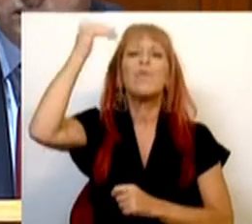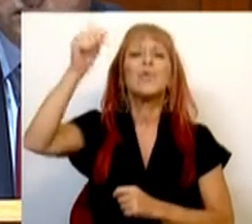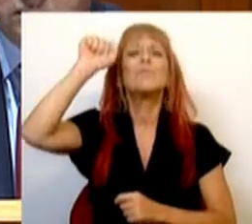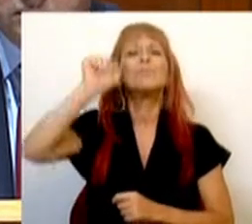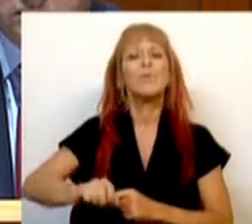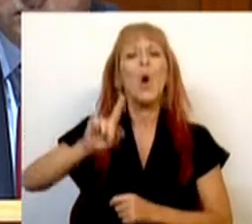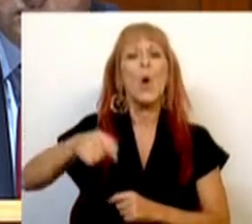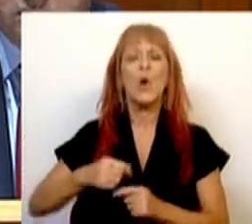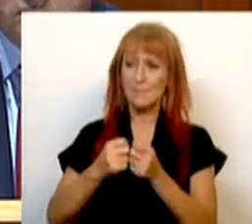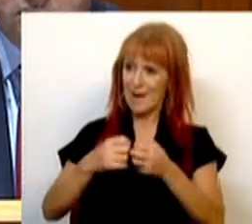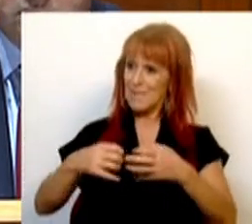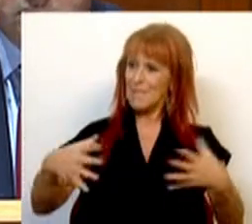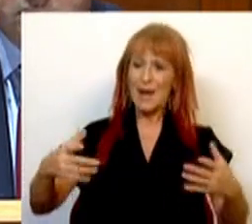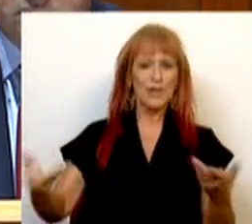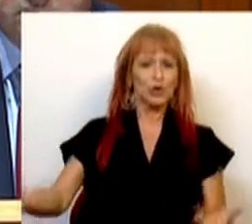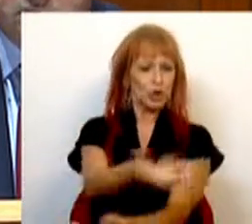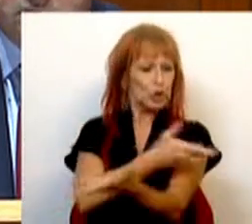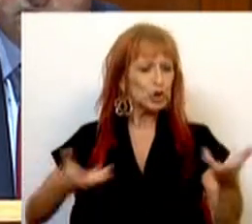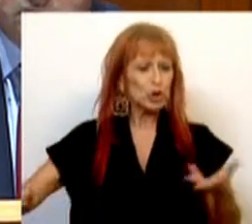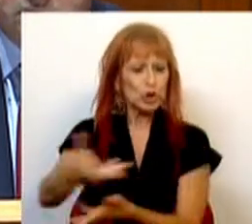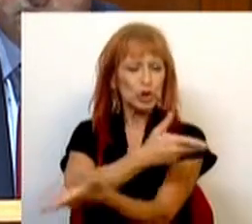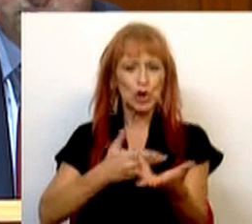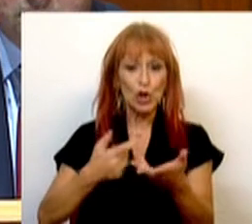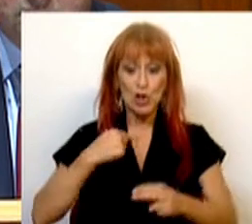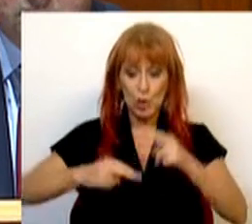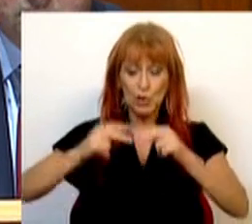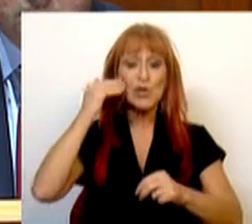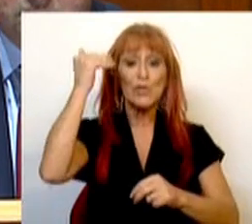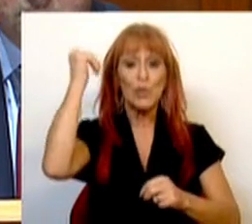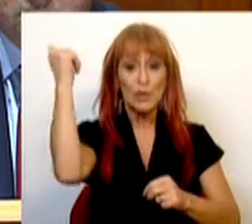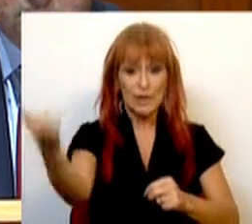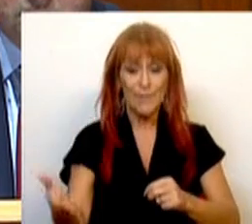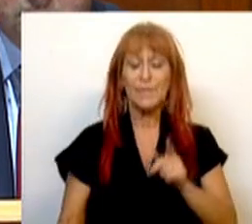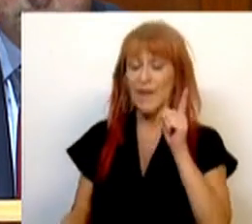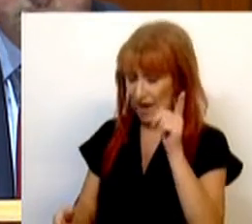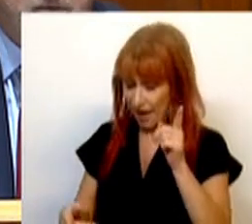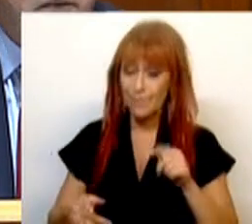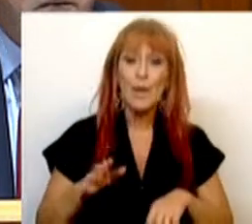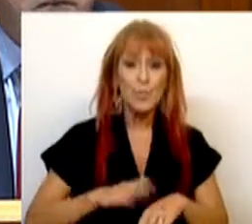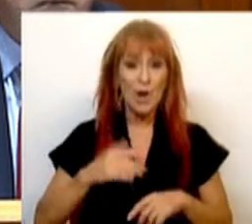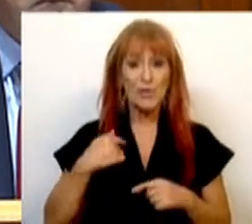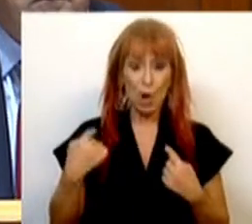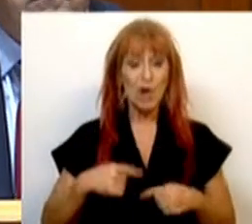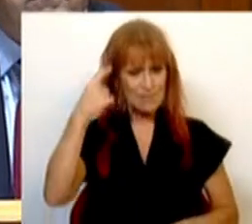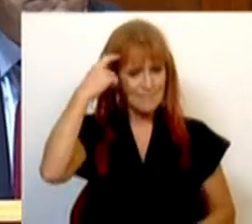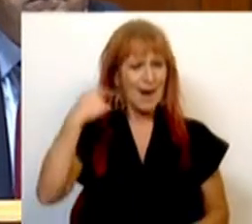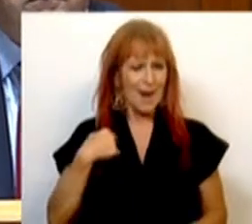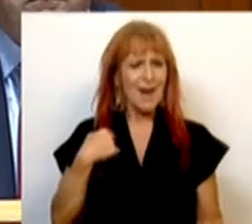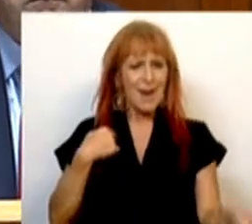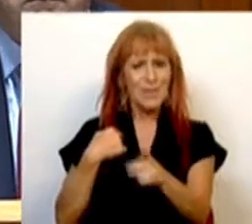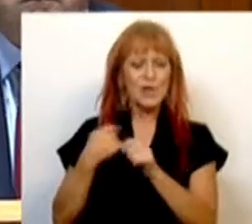de prosperidade partilhada que estamos a construir para o futuro. E é precisamente por termos isso em conta